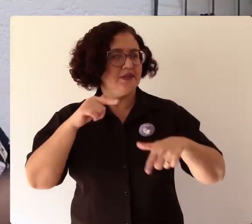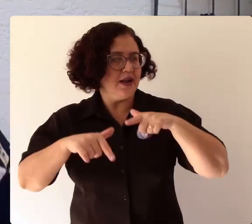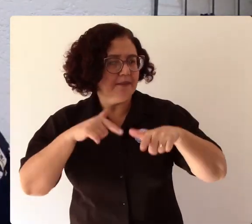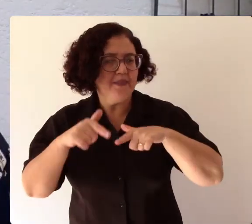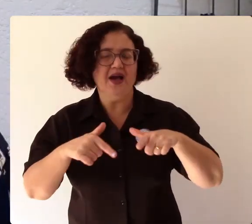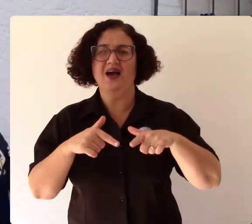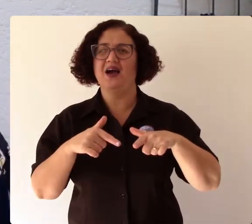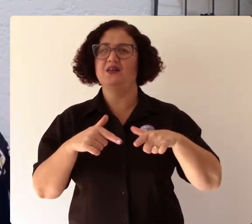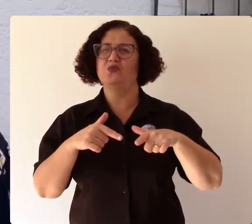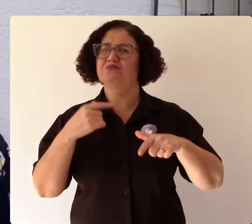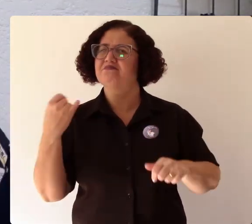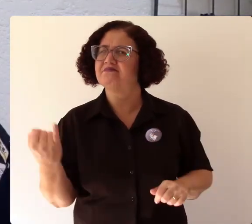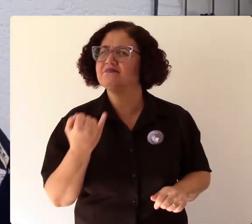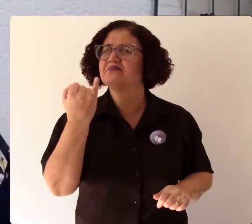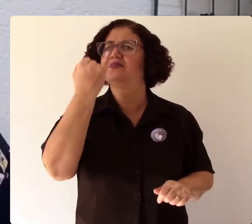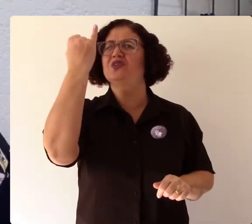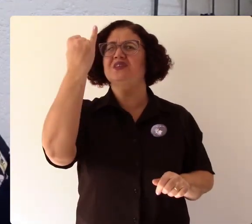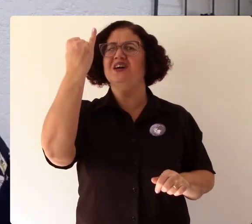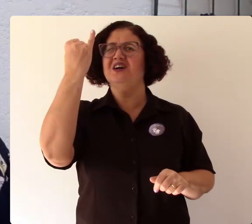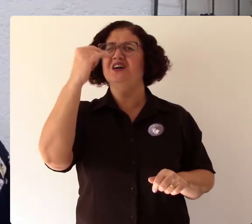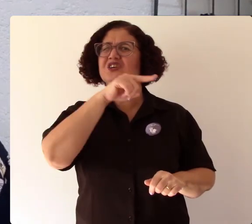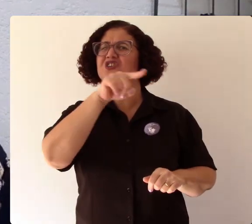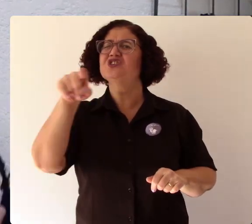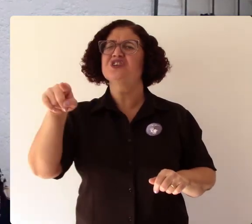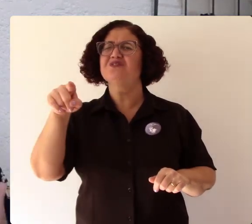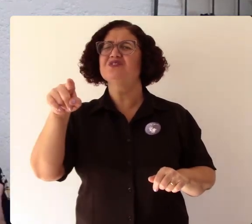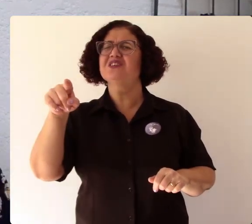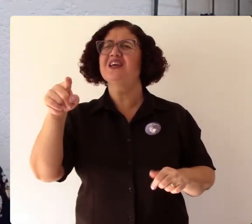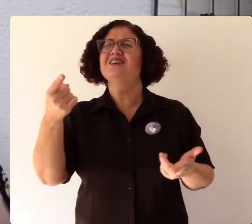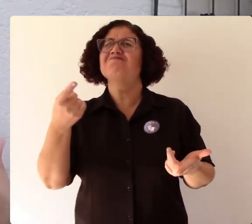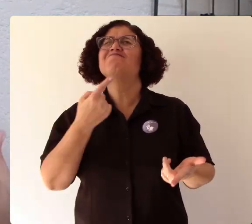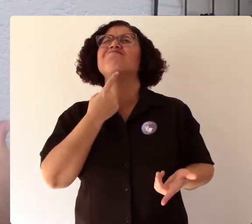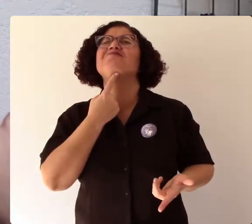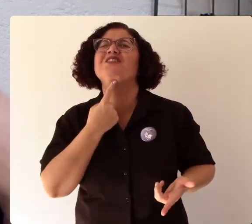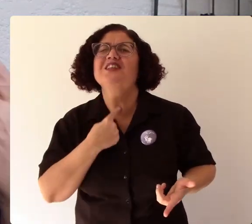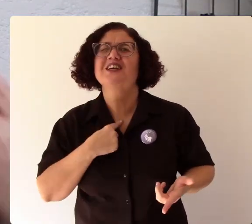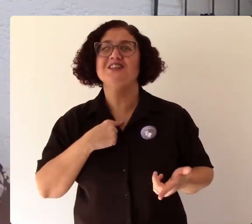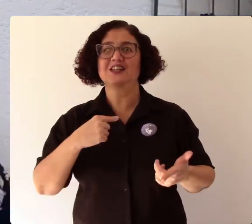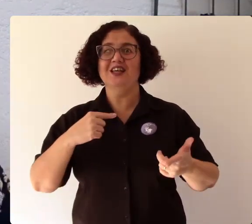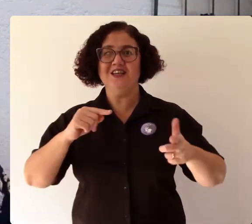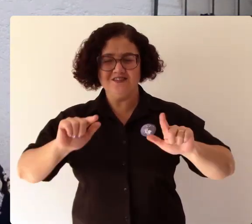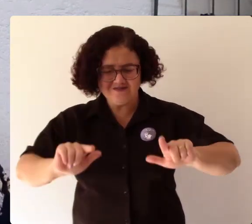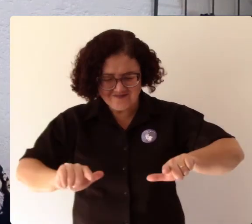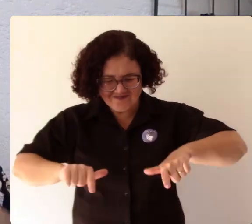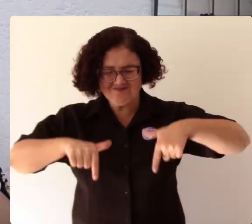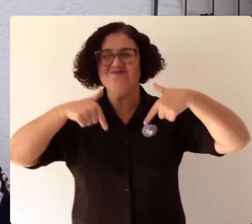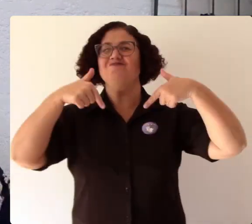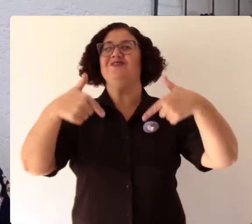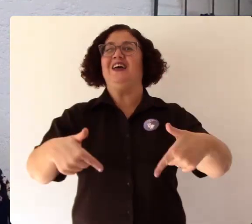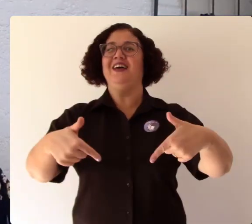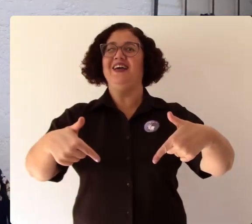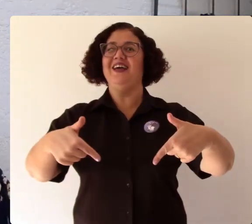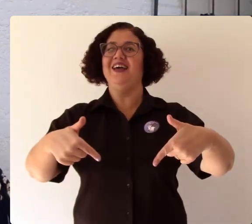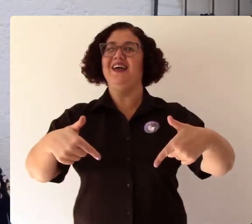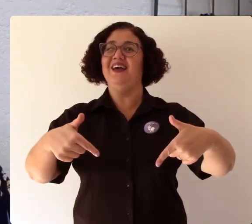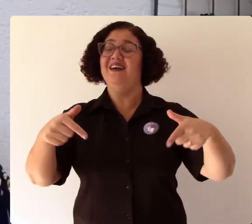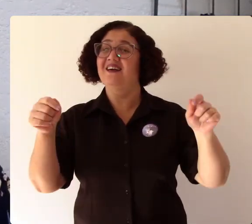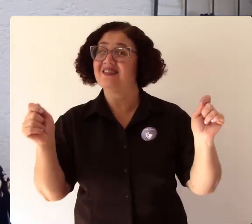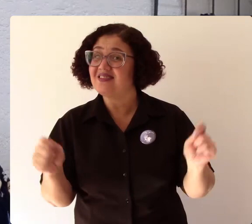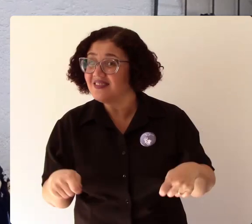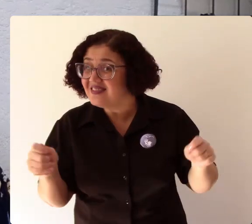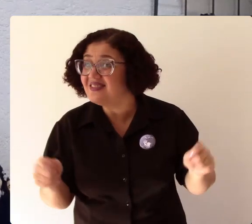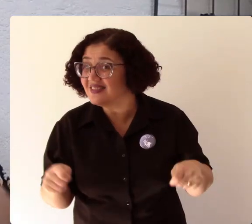é é aposta ali né coloca ali o seu desejo